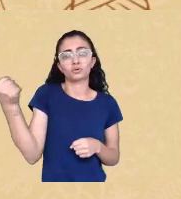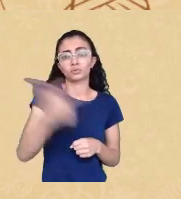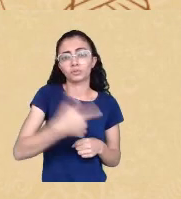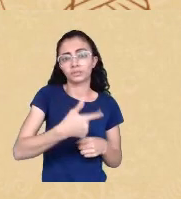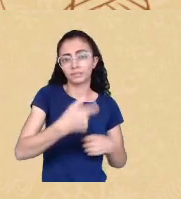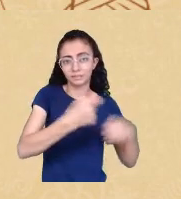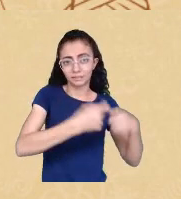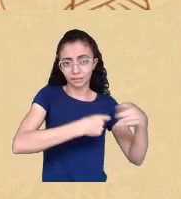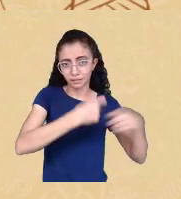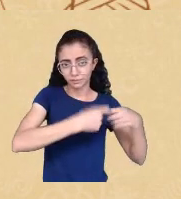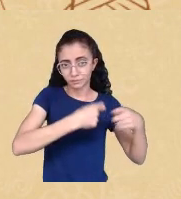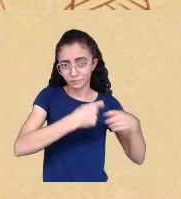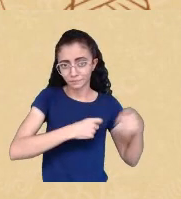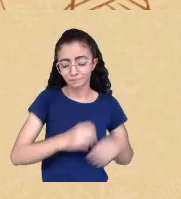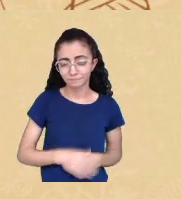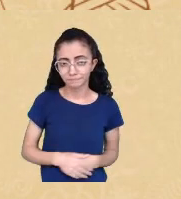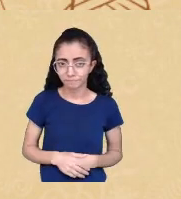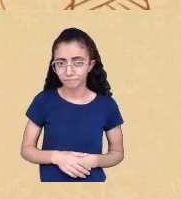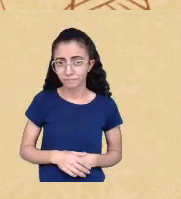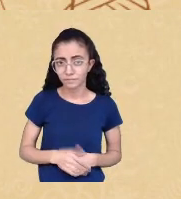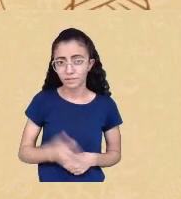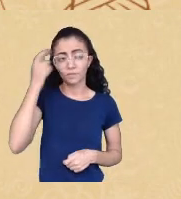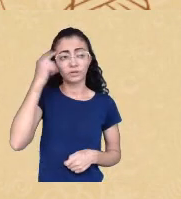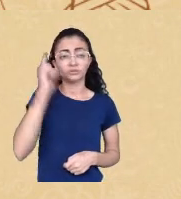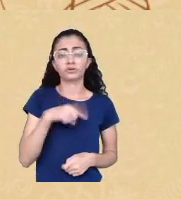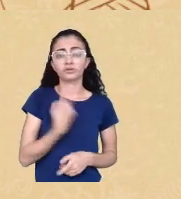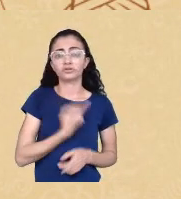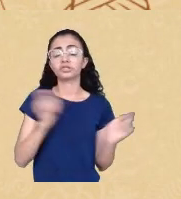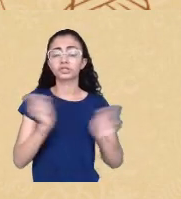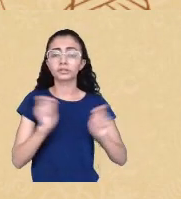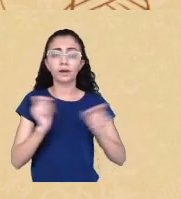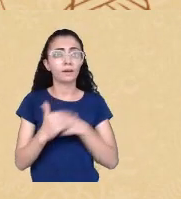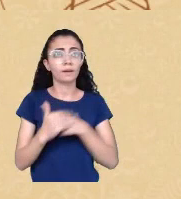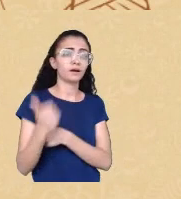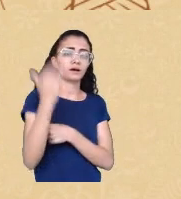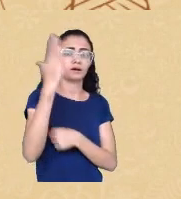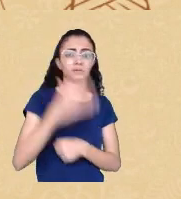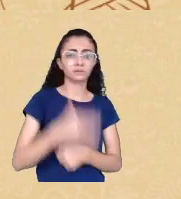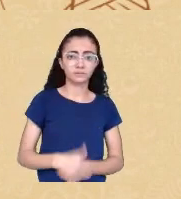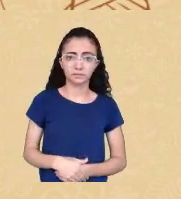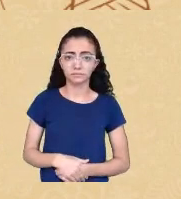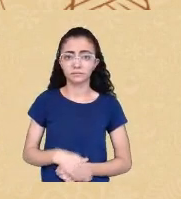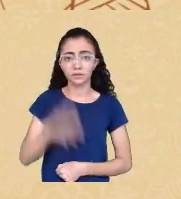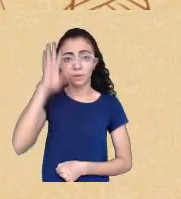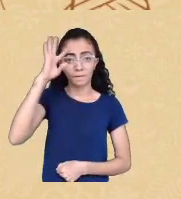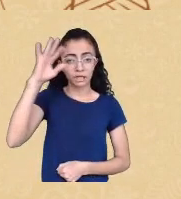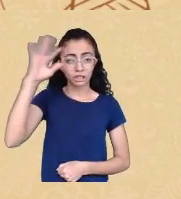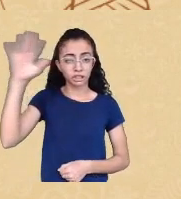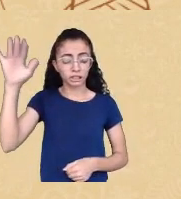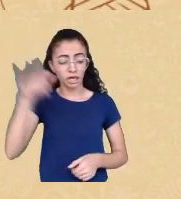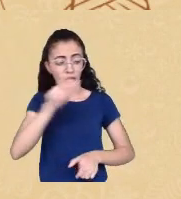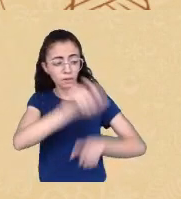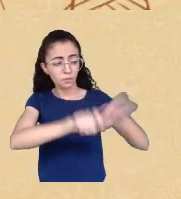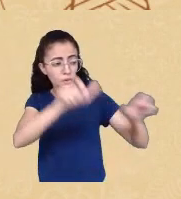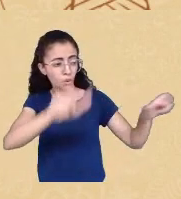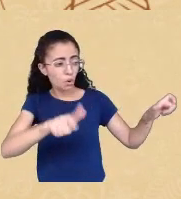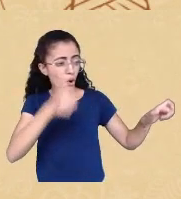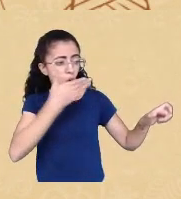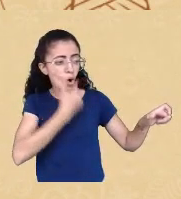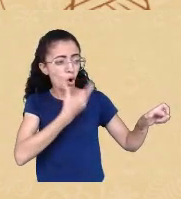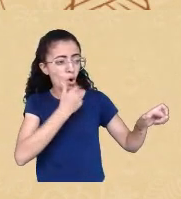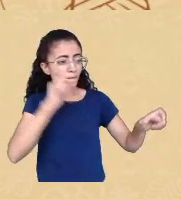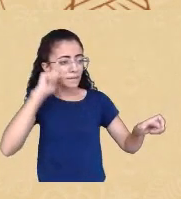ser mais porque esse imaginário é perverso também com os homens vão criando masculinidades